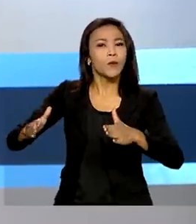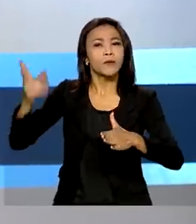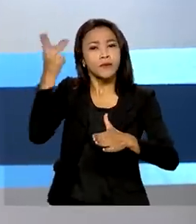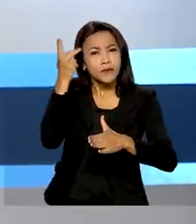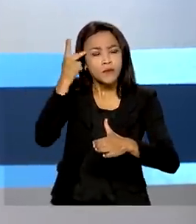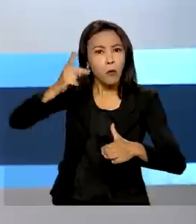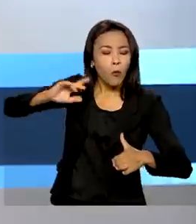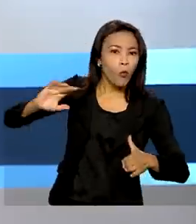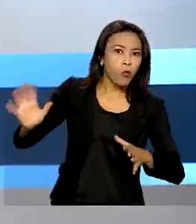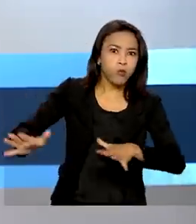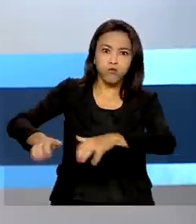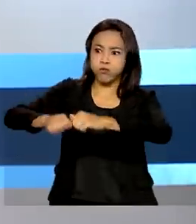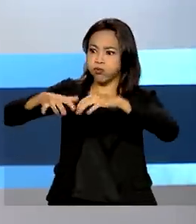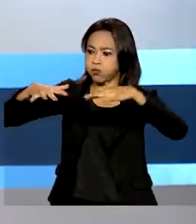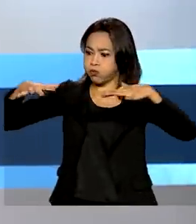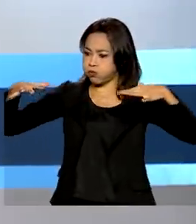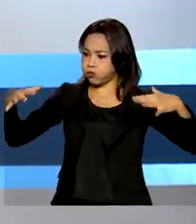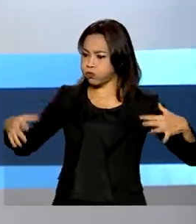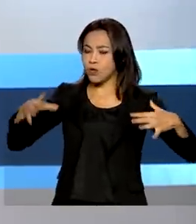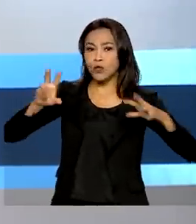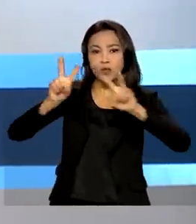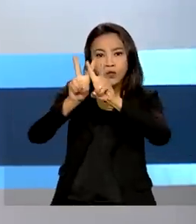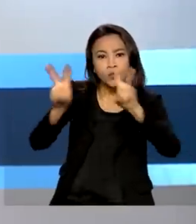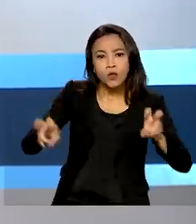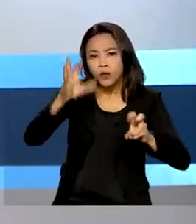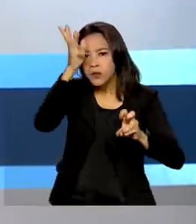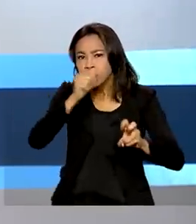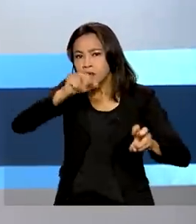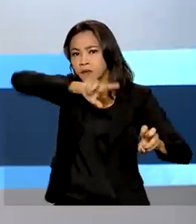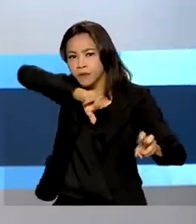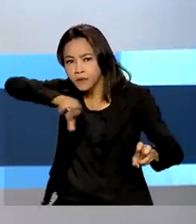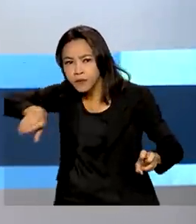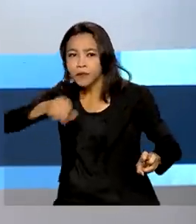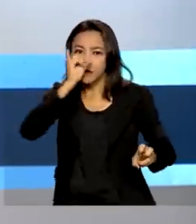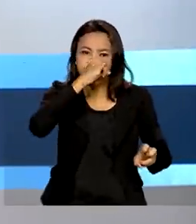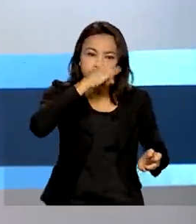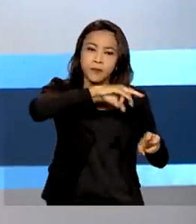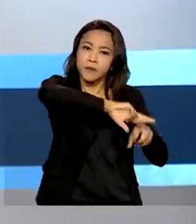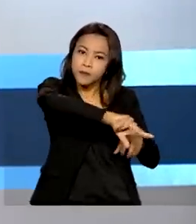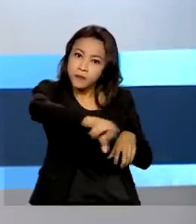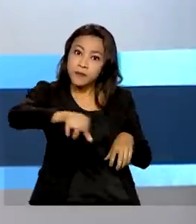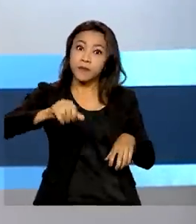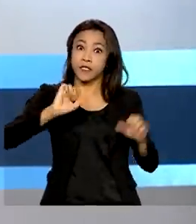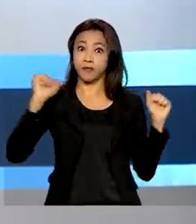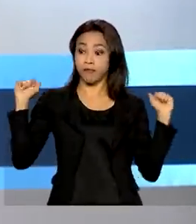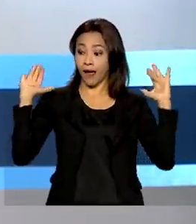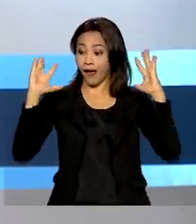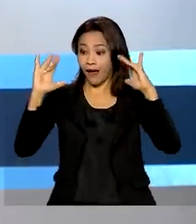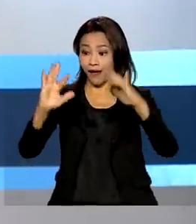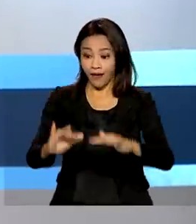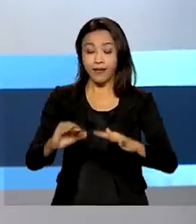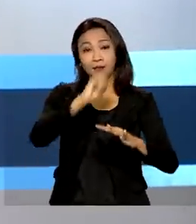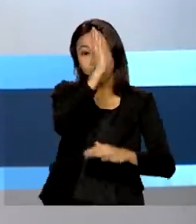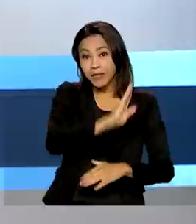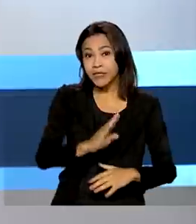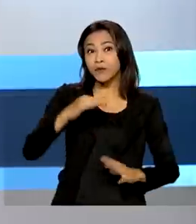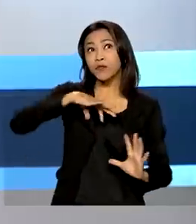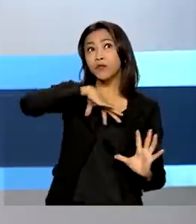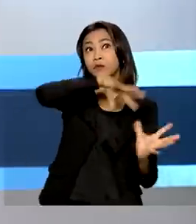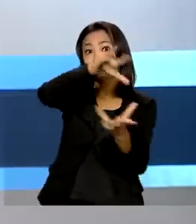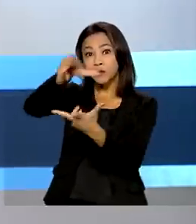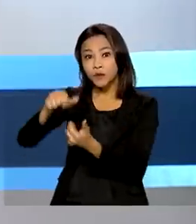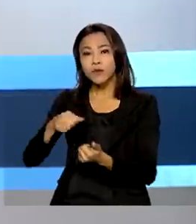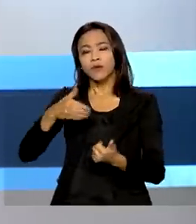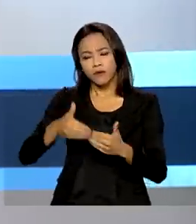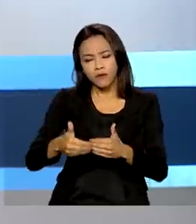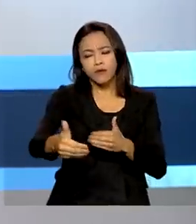salão do país de avicultura e suinocultura. O evento, que reúne produtores do Brasil e do exterior, segue até quinta-feira